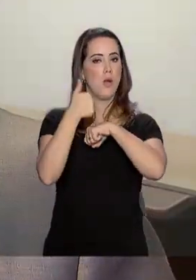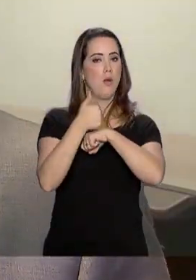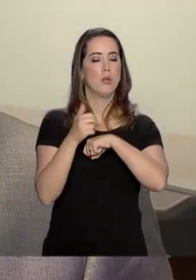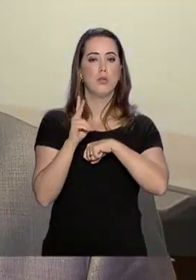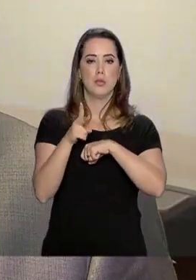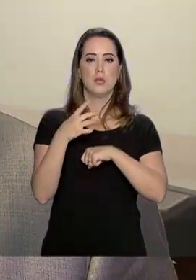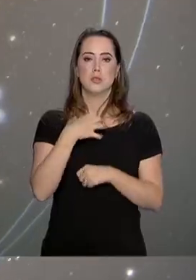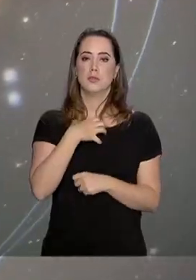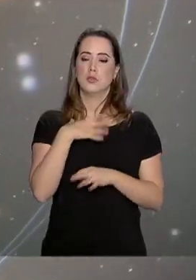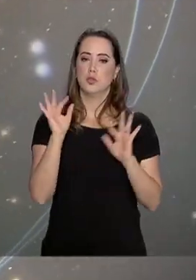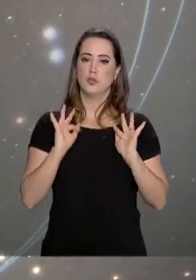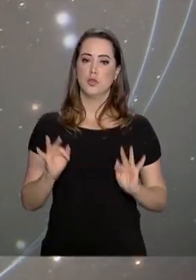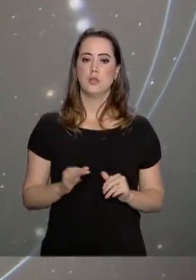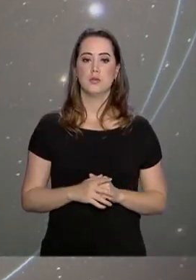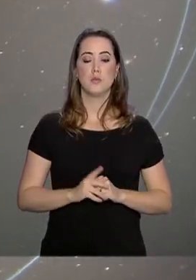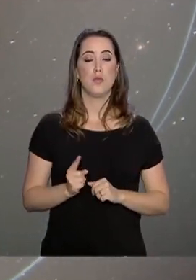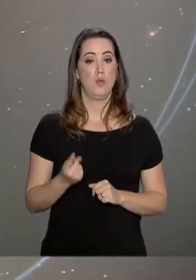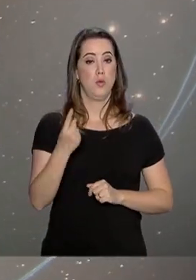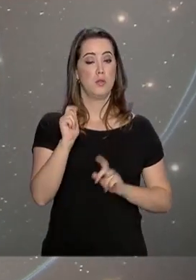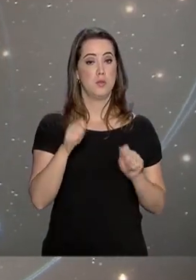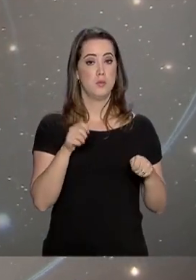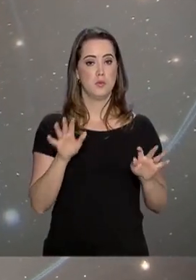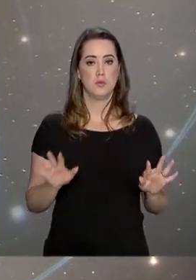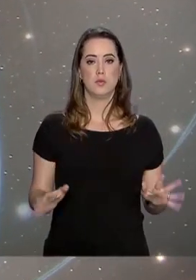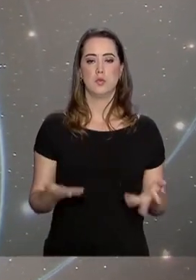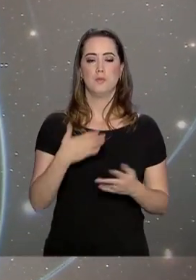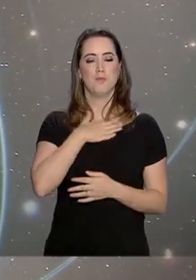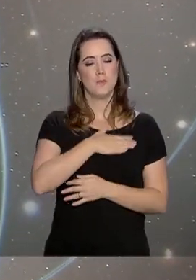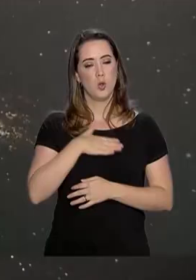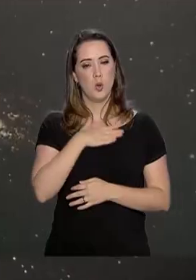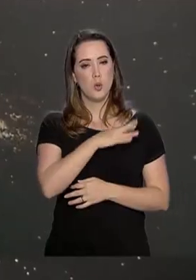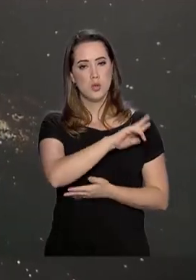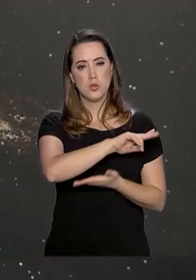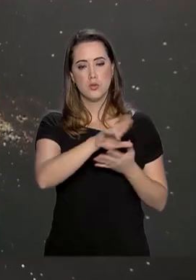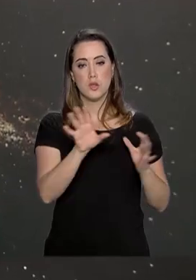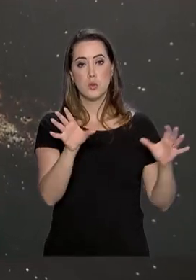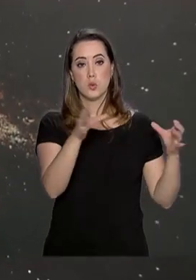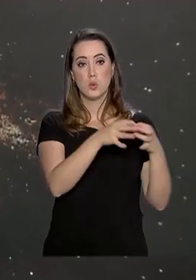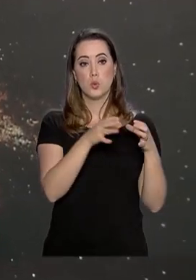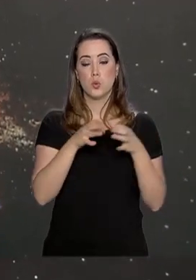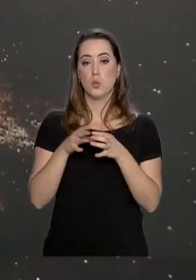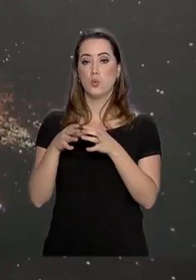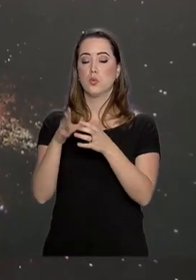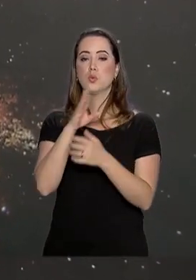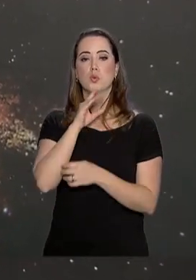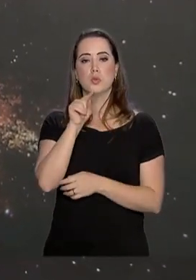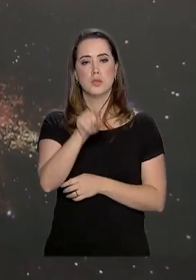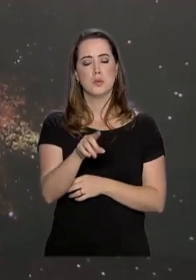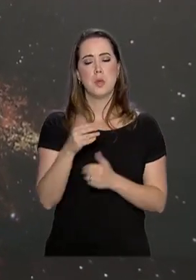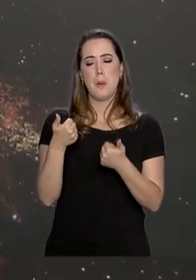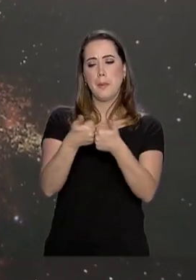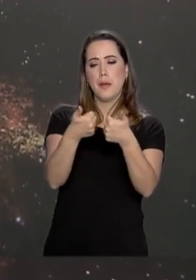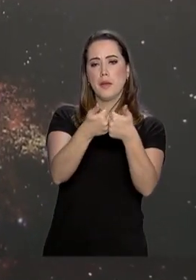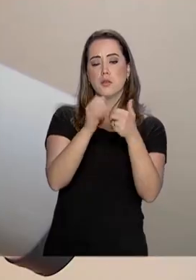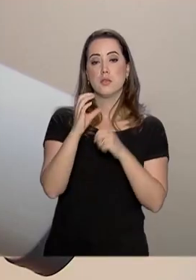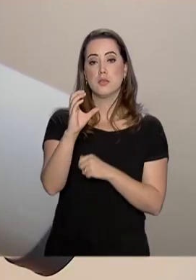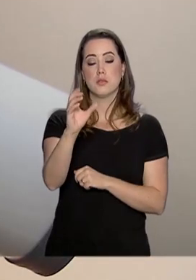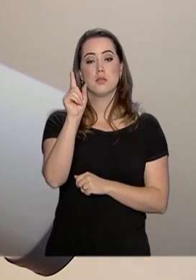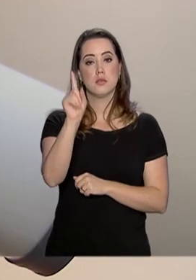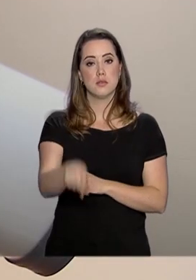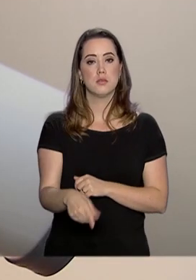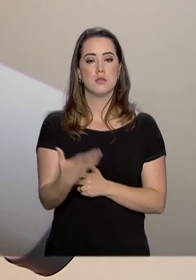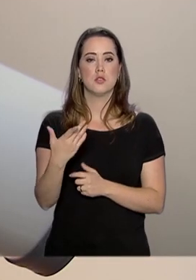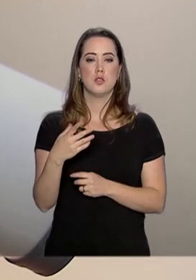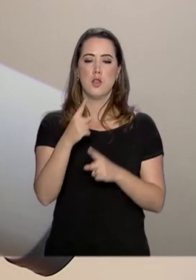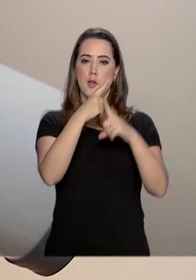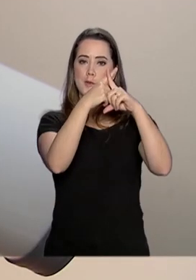a satisfação pessoal. Uma das formas de estimular o gosto pelos vários campos do conhecimento e chegar mais perto da ciência são